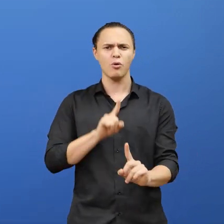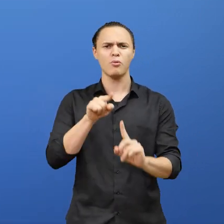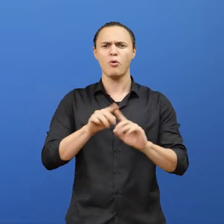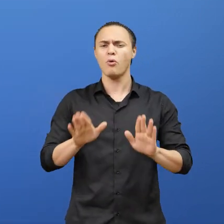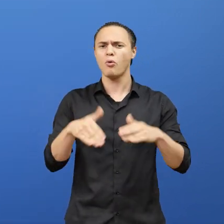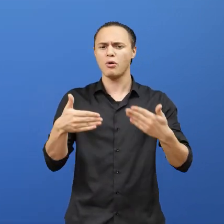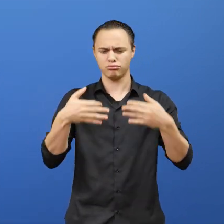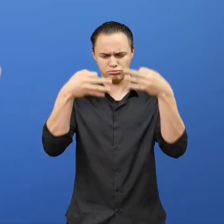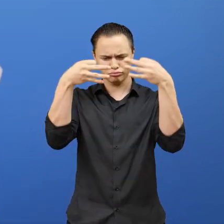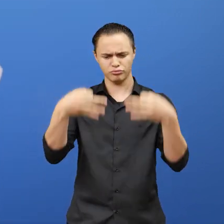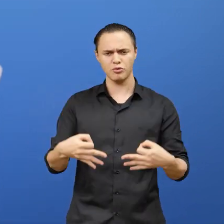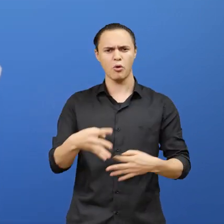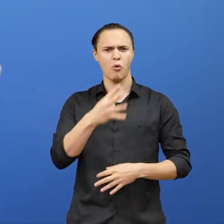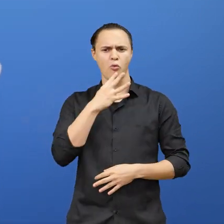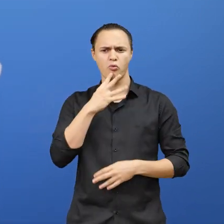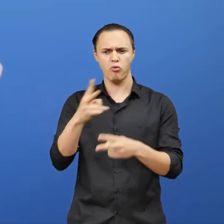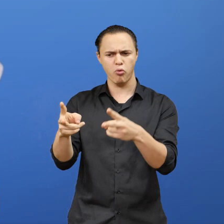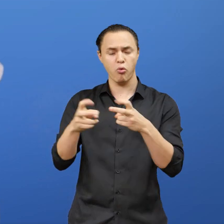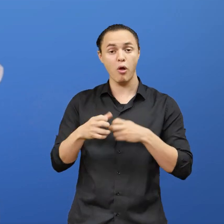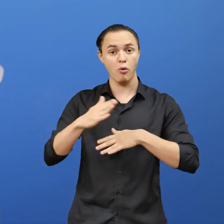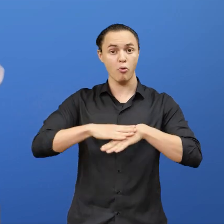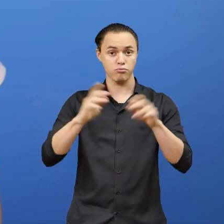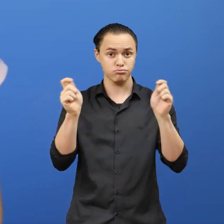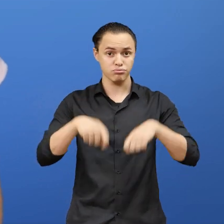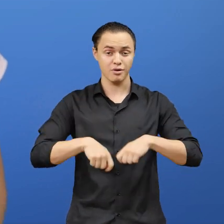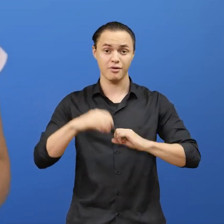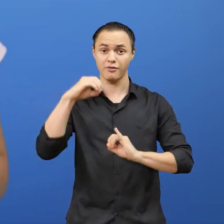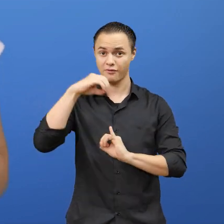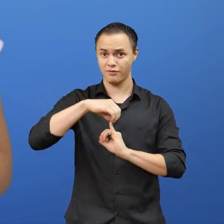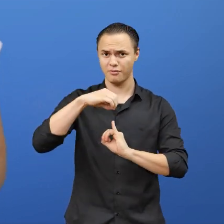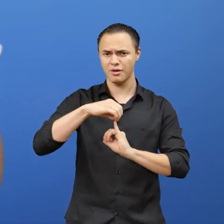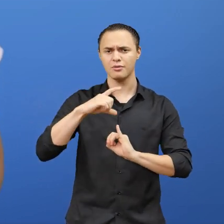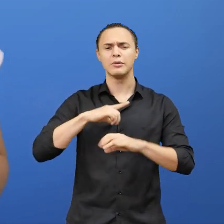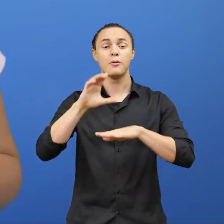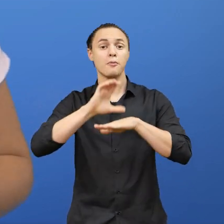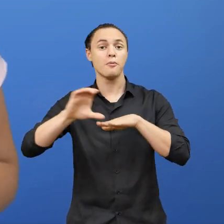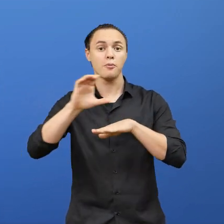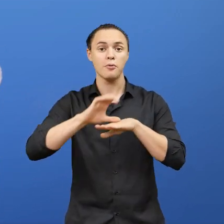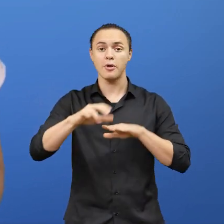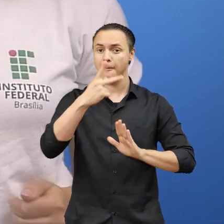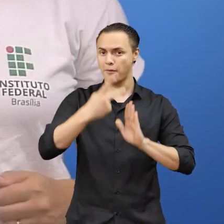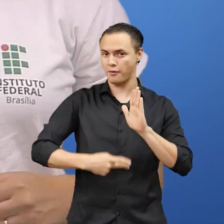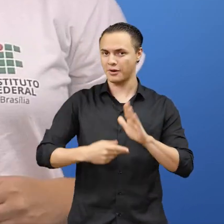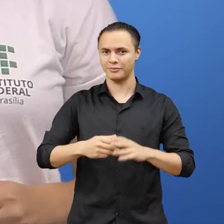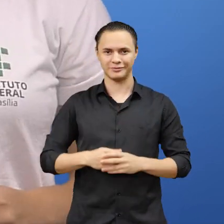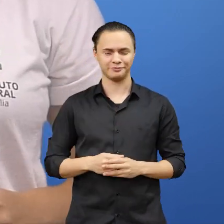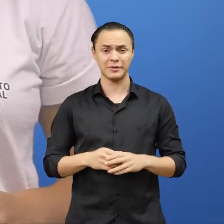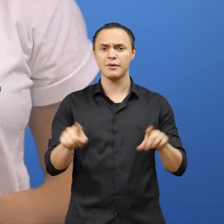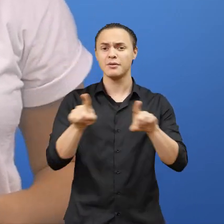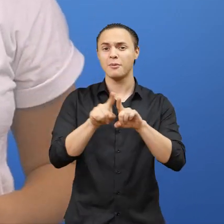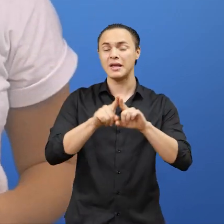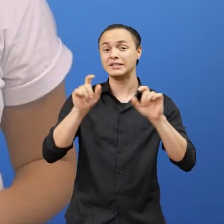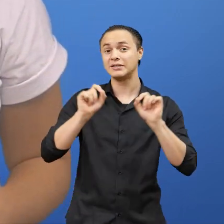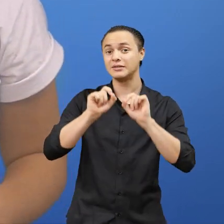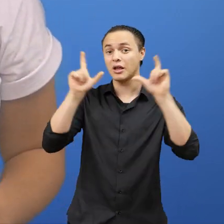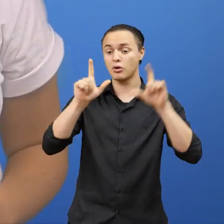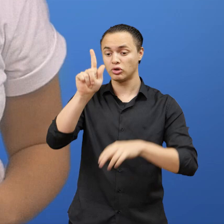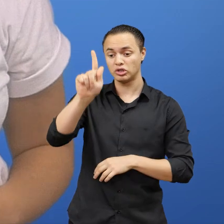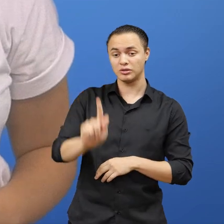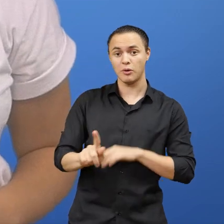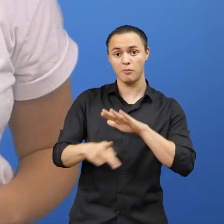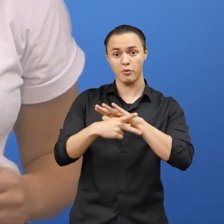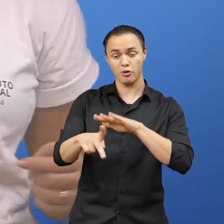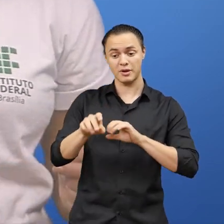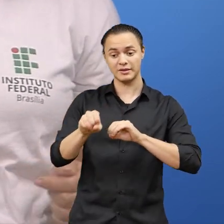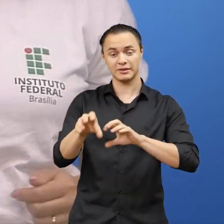a idoneidade e reconhecimento da competência do IFB, dos seus cursos e programas, além de destacar a gestão